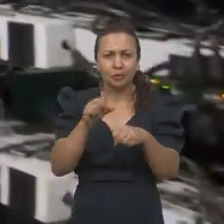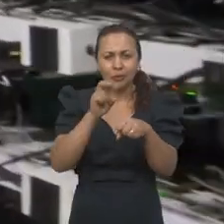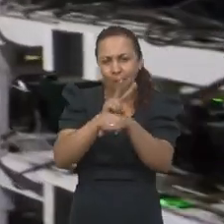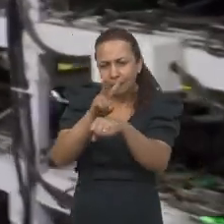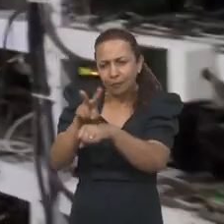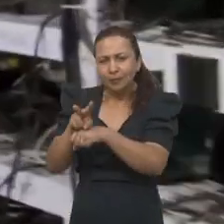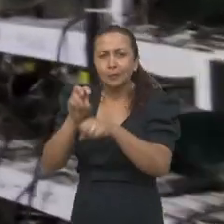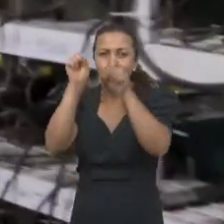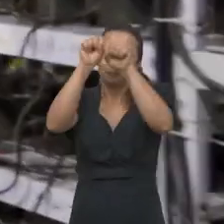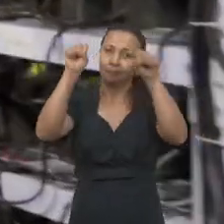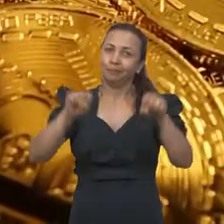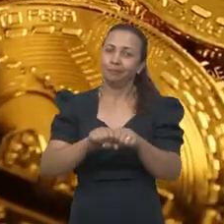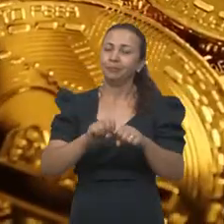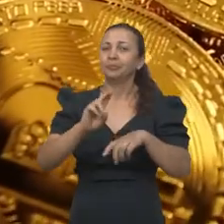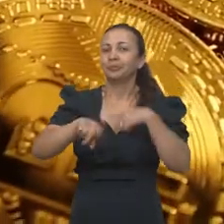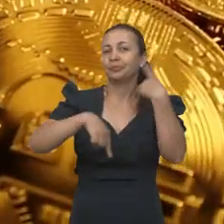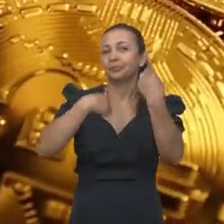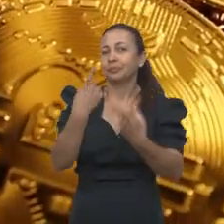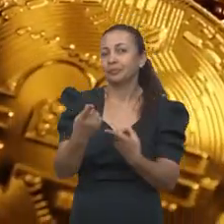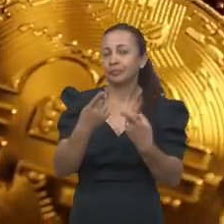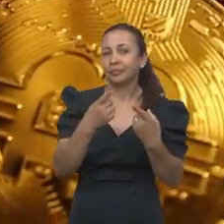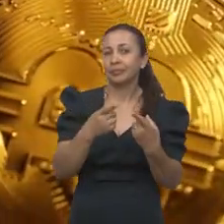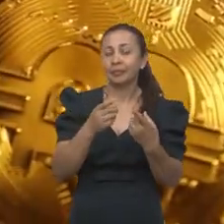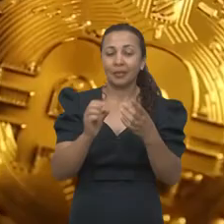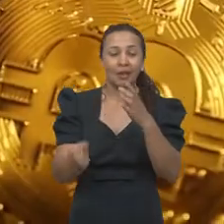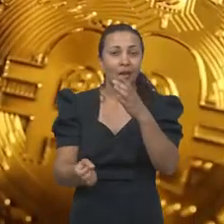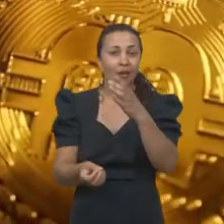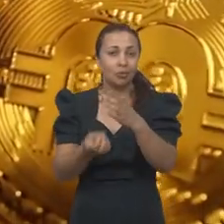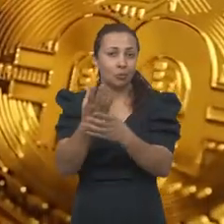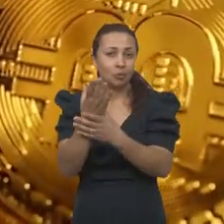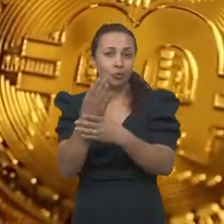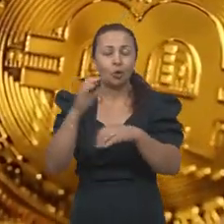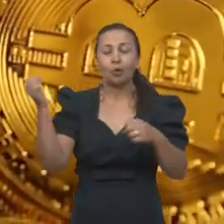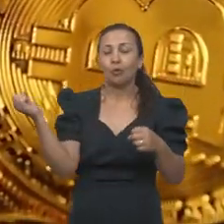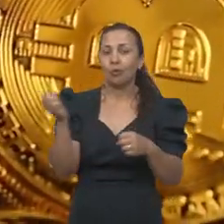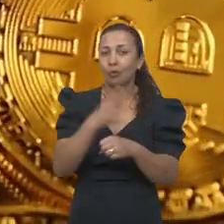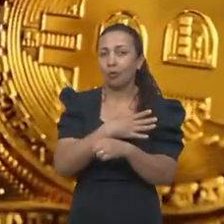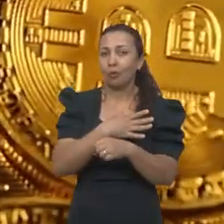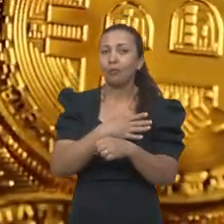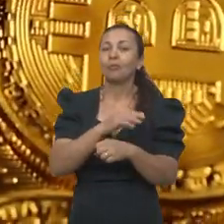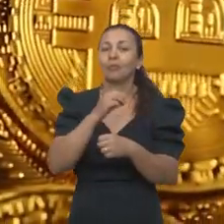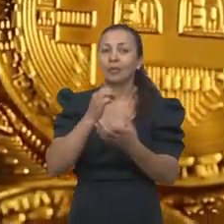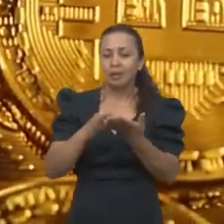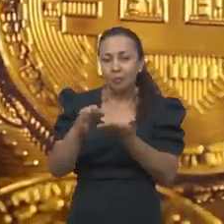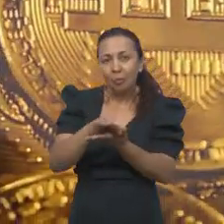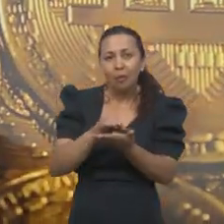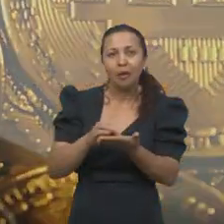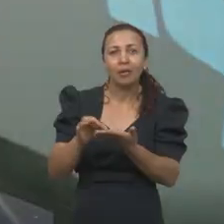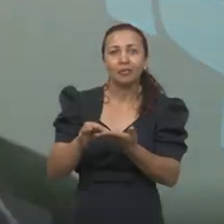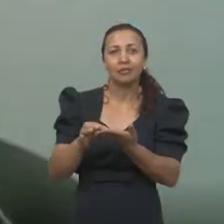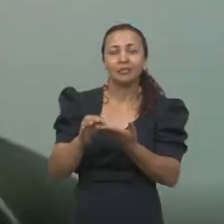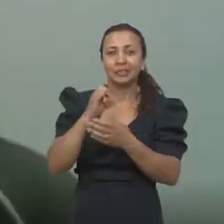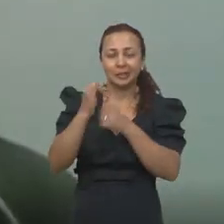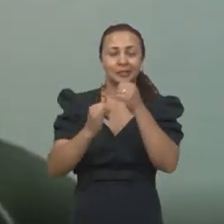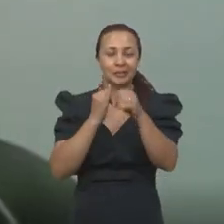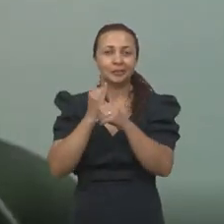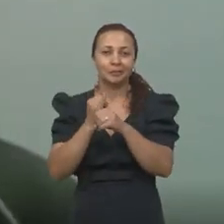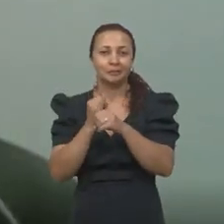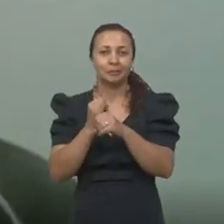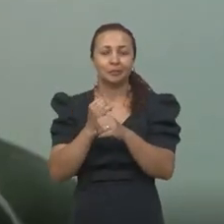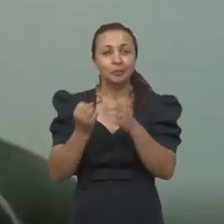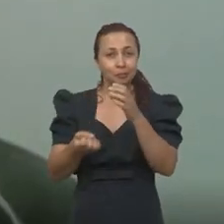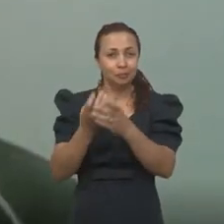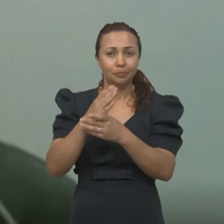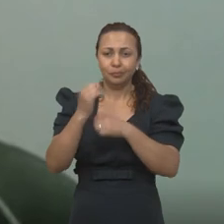sistema e, a partir disso, gerar novas unidades. Desde o seu lançamento, né? Em 2009,